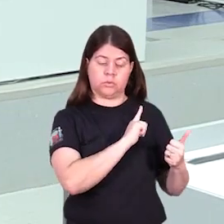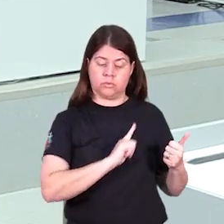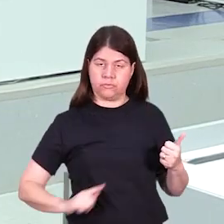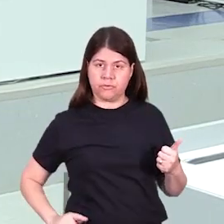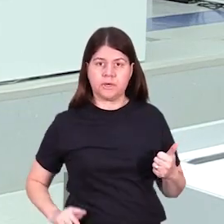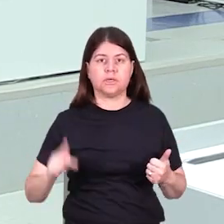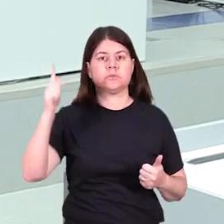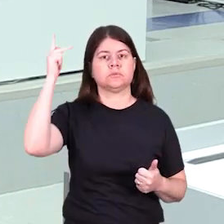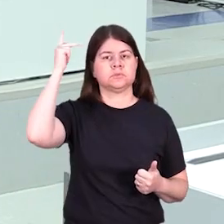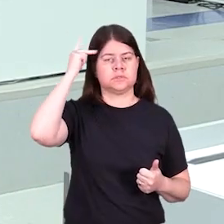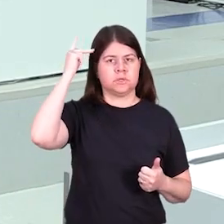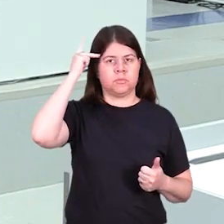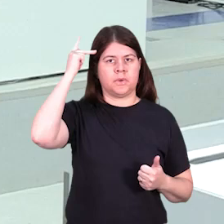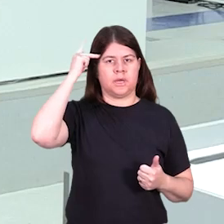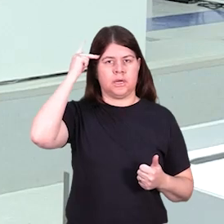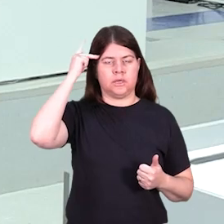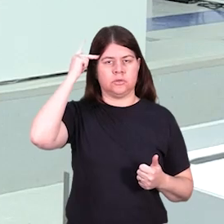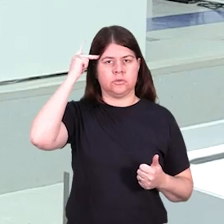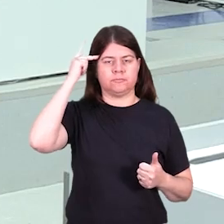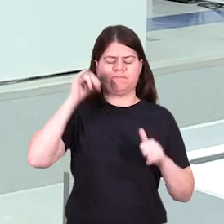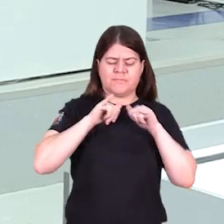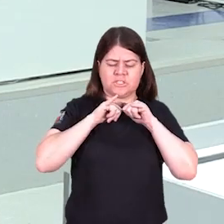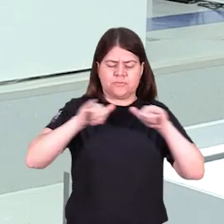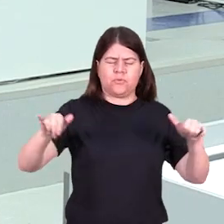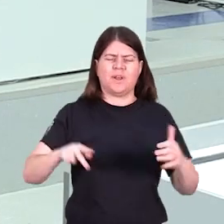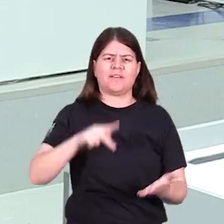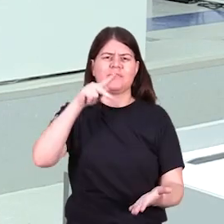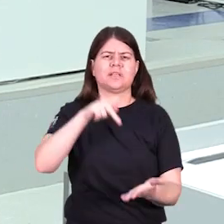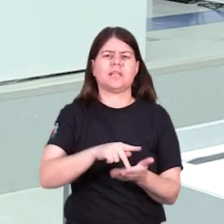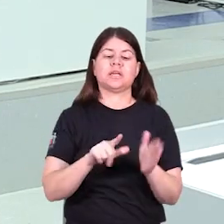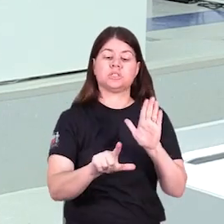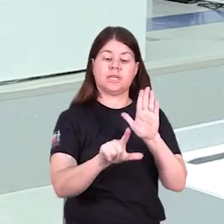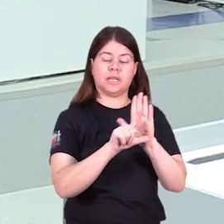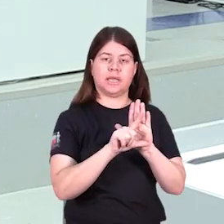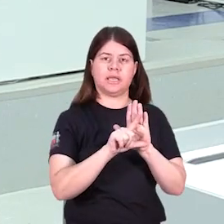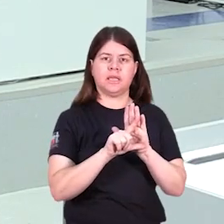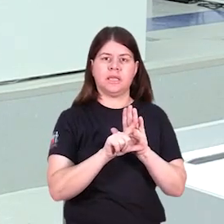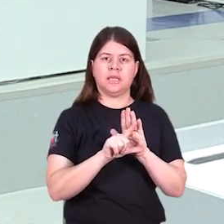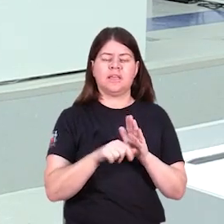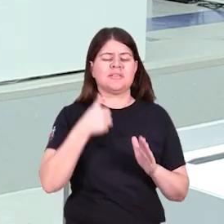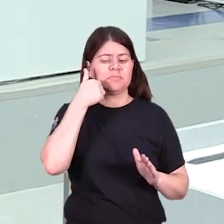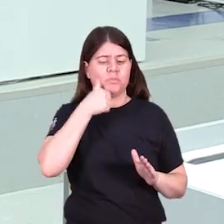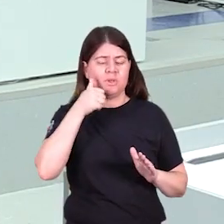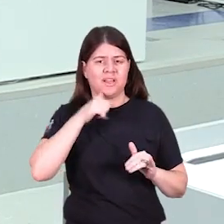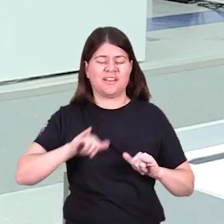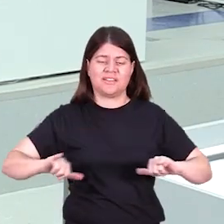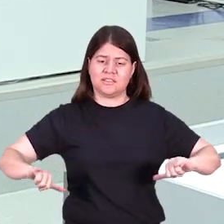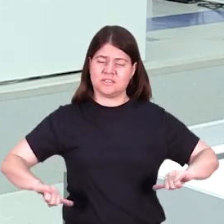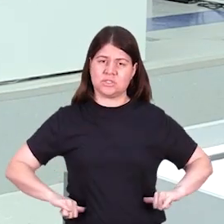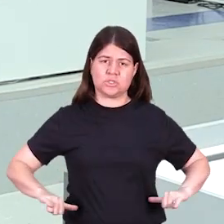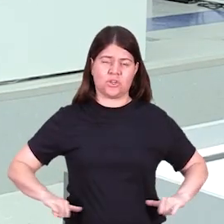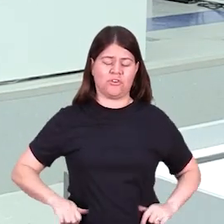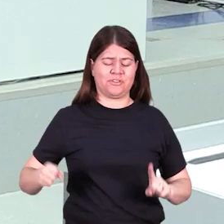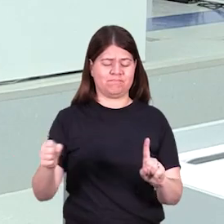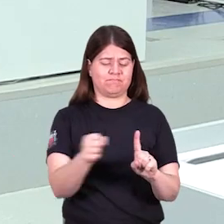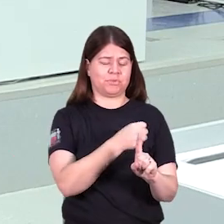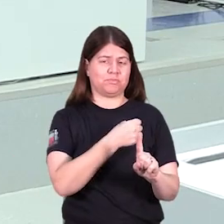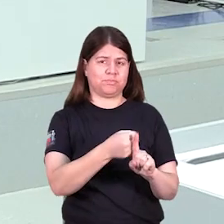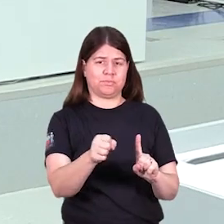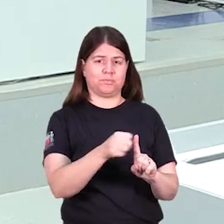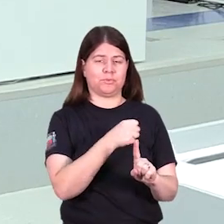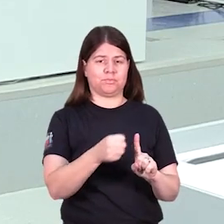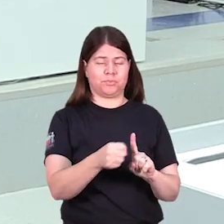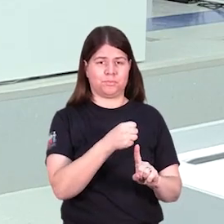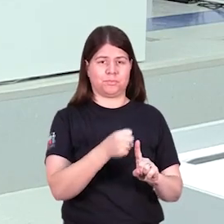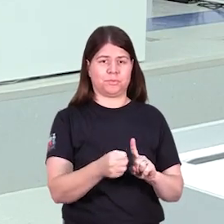que é de apoio ao governador do Estado de São Paulo pela promulgação da lei que autoriza o pagamento de auxílio